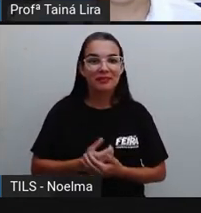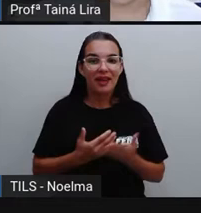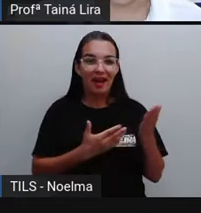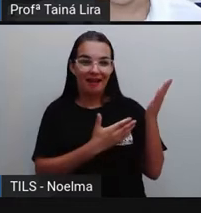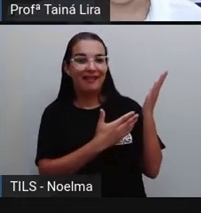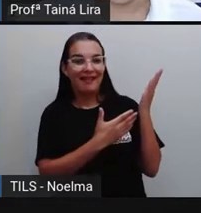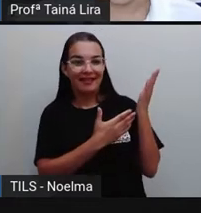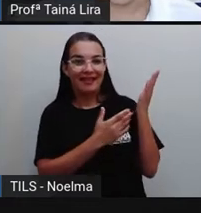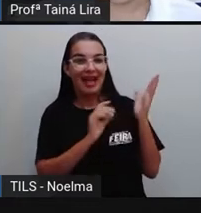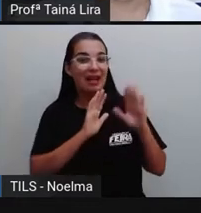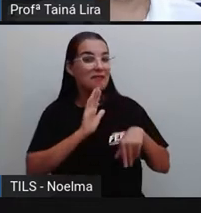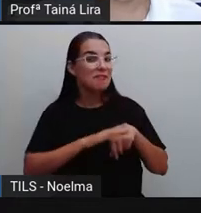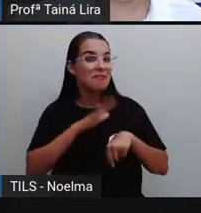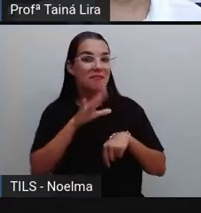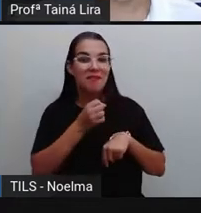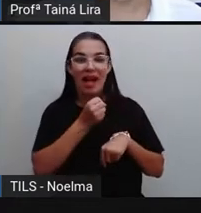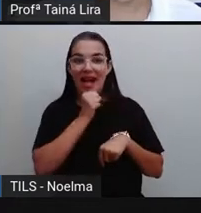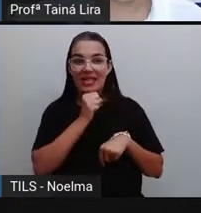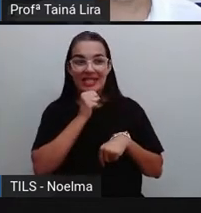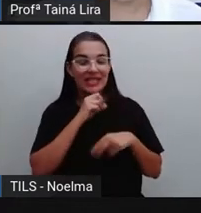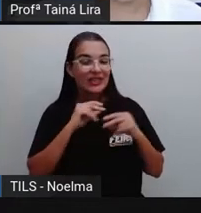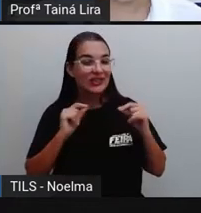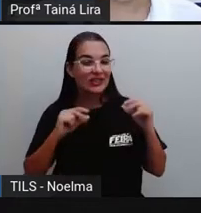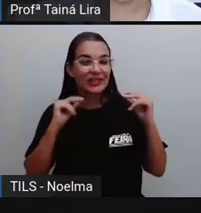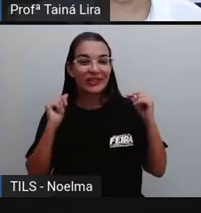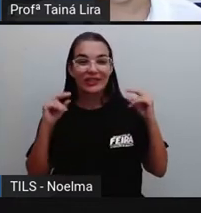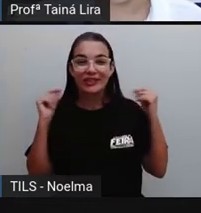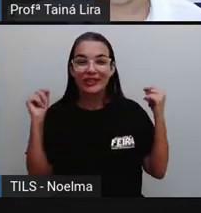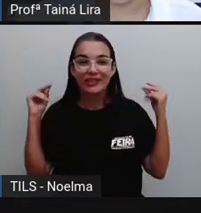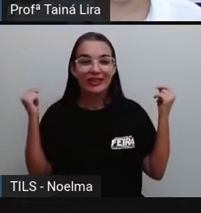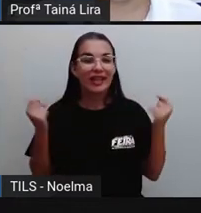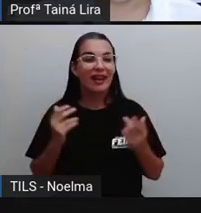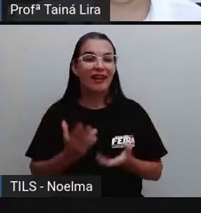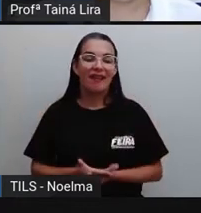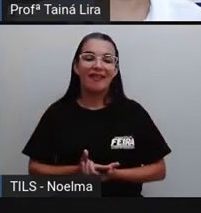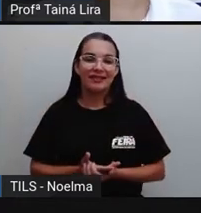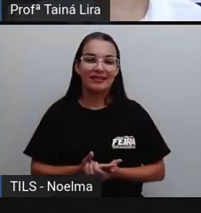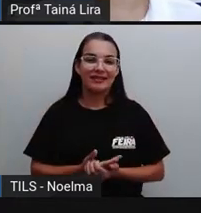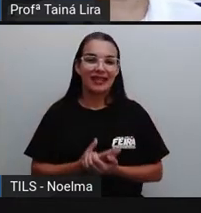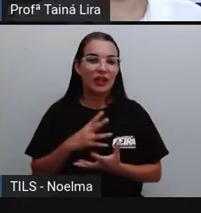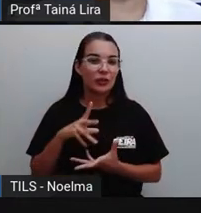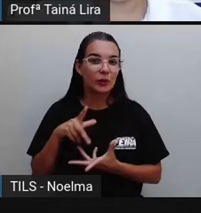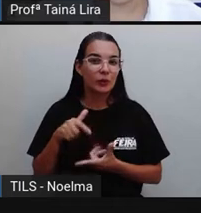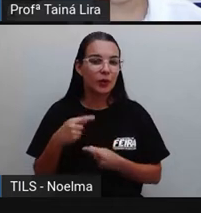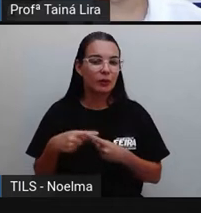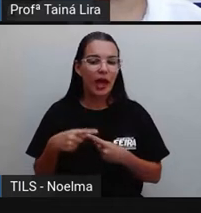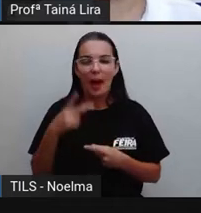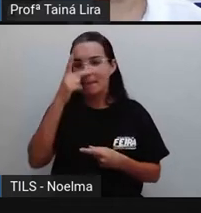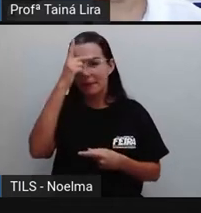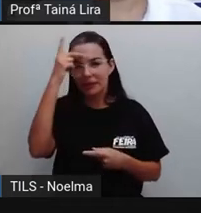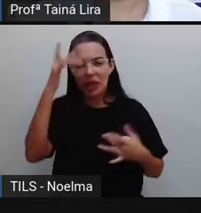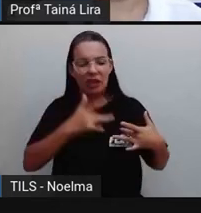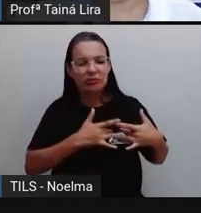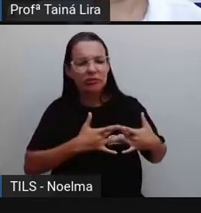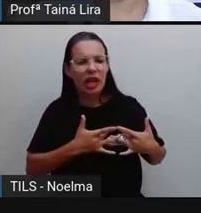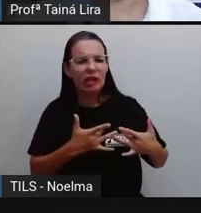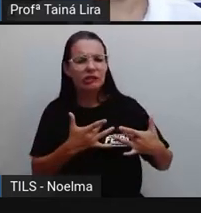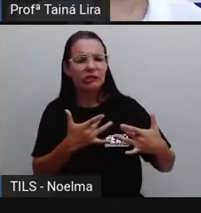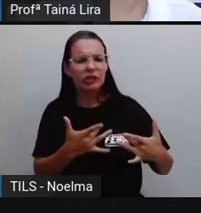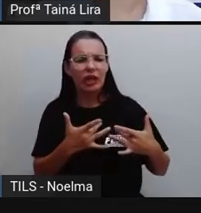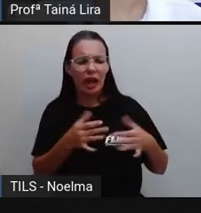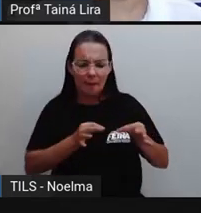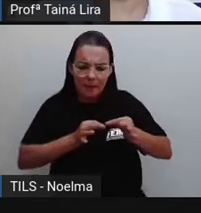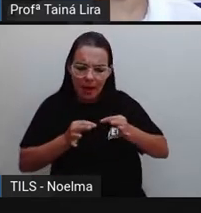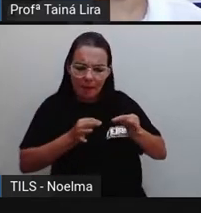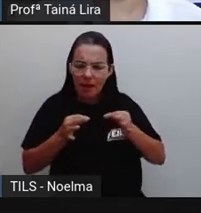Olha lá, é a profissão mais antiga do mundo, né? A pessoa que se dedica a preparar. Não